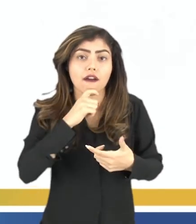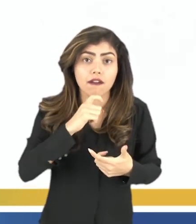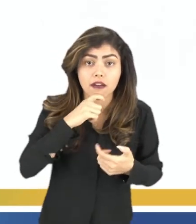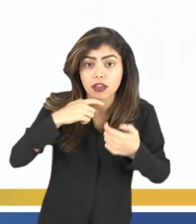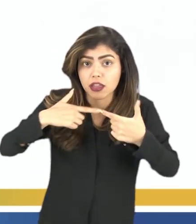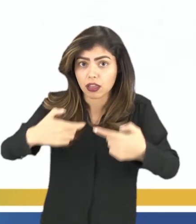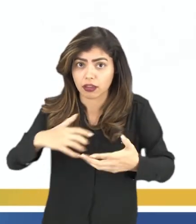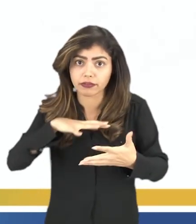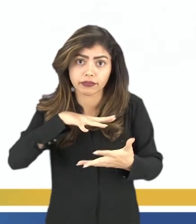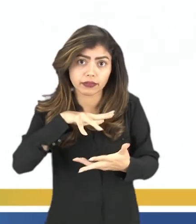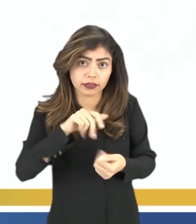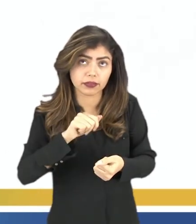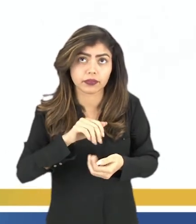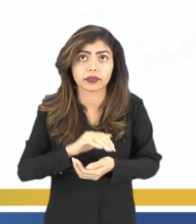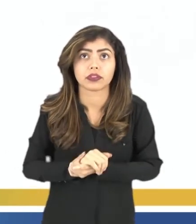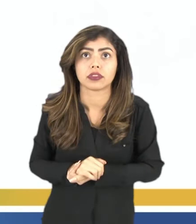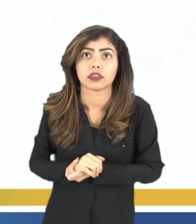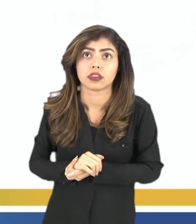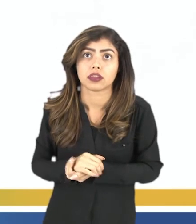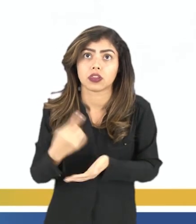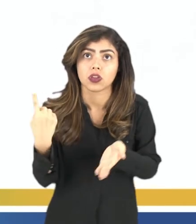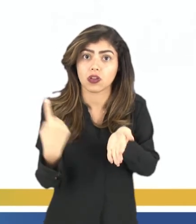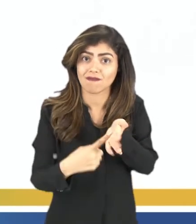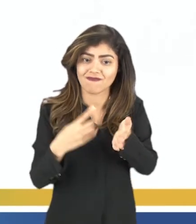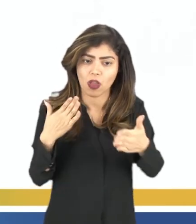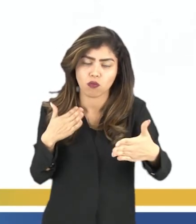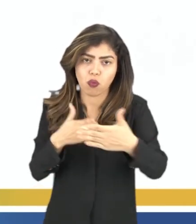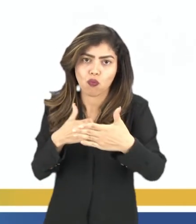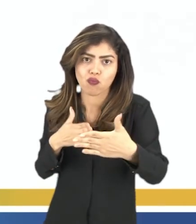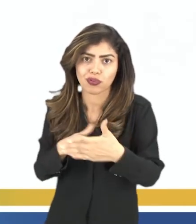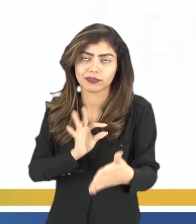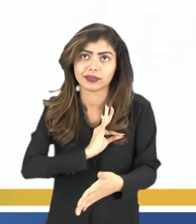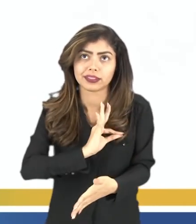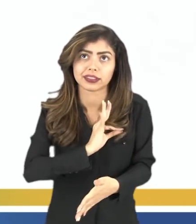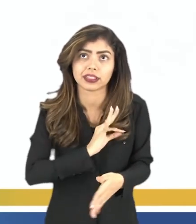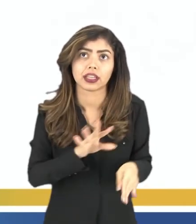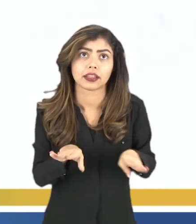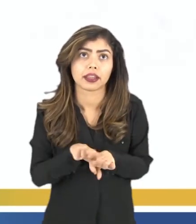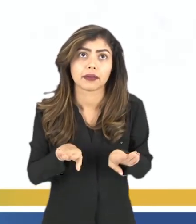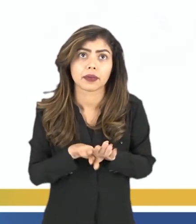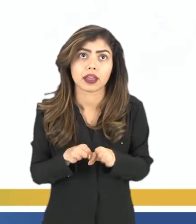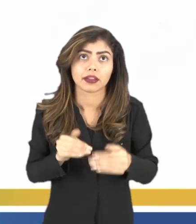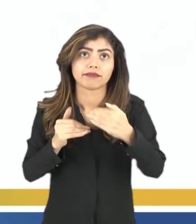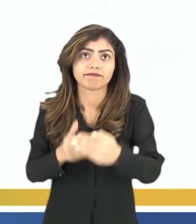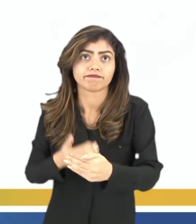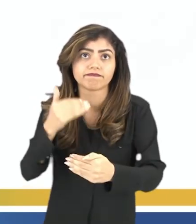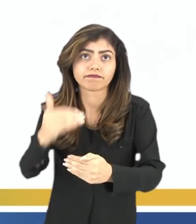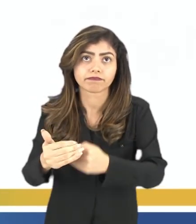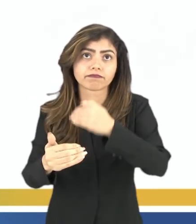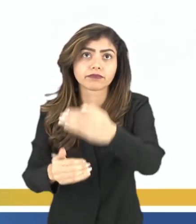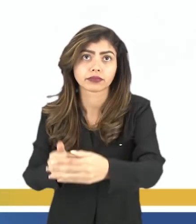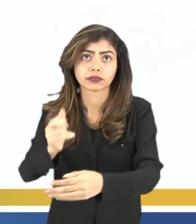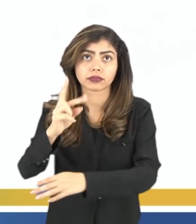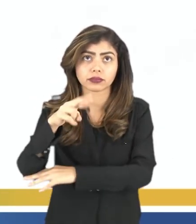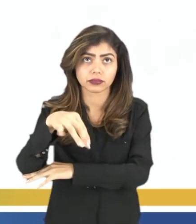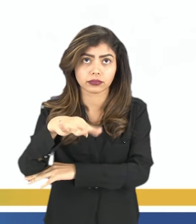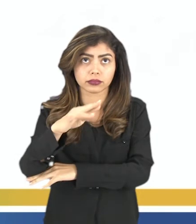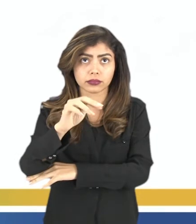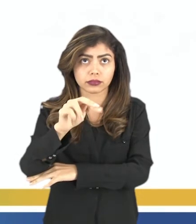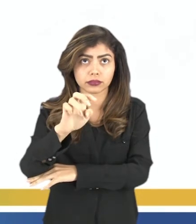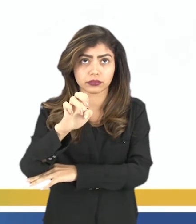óbvio da guerra fosse o confronto militar e a cada vez mais frenética corrida